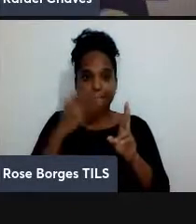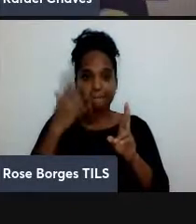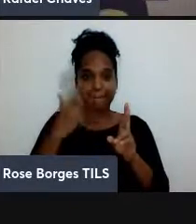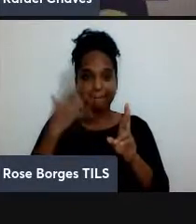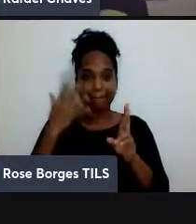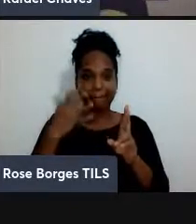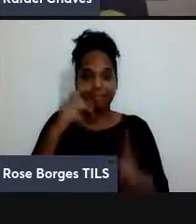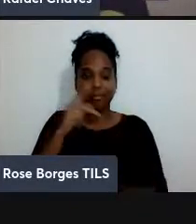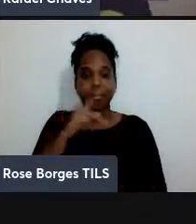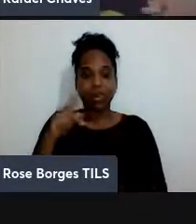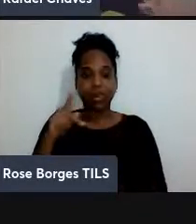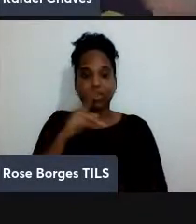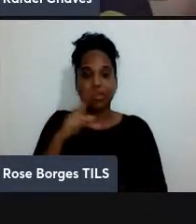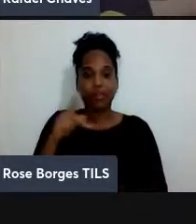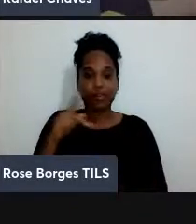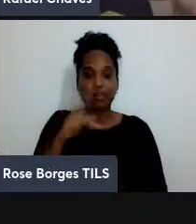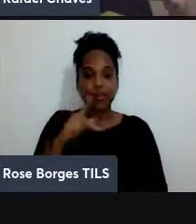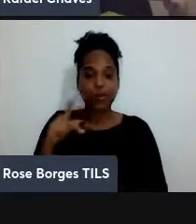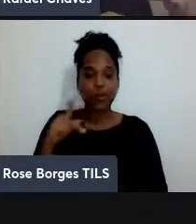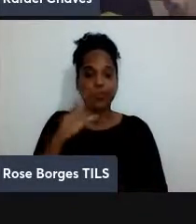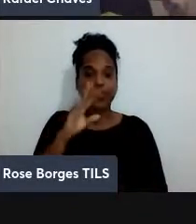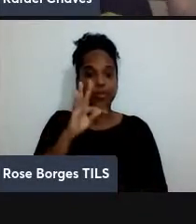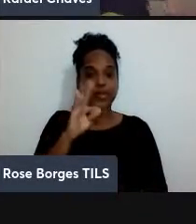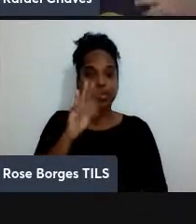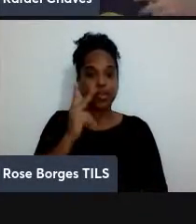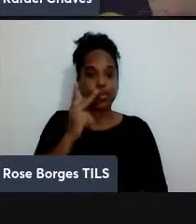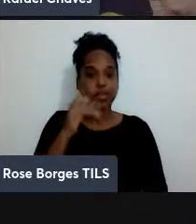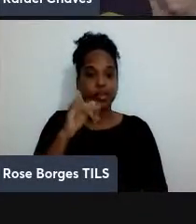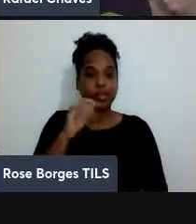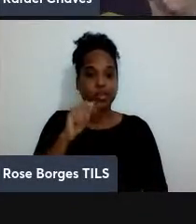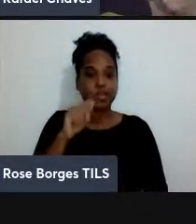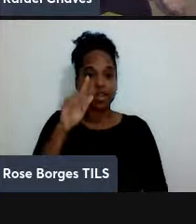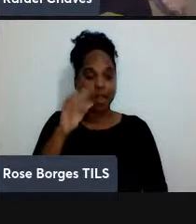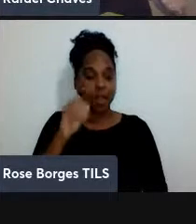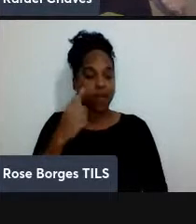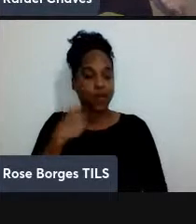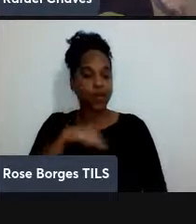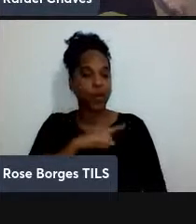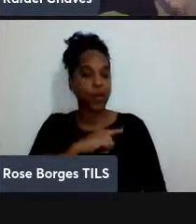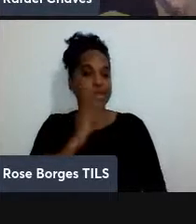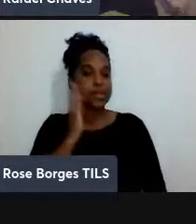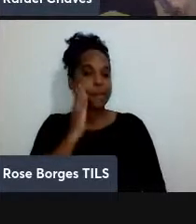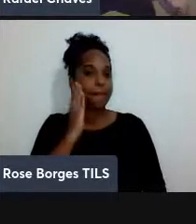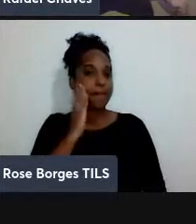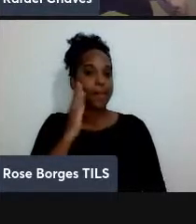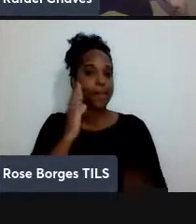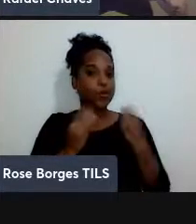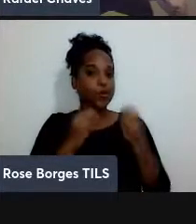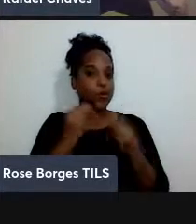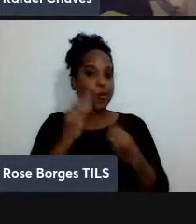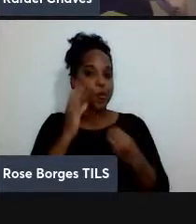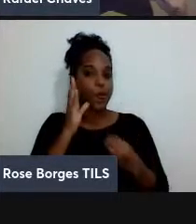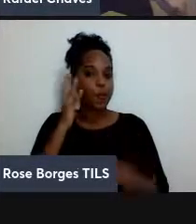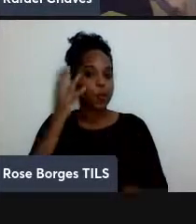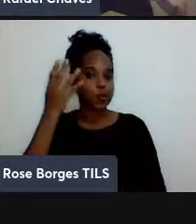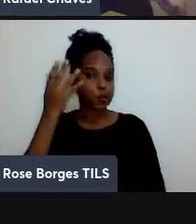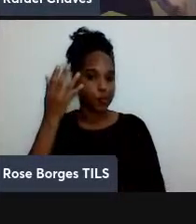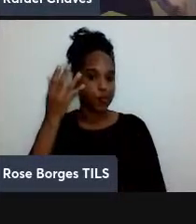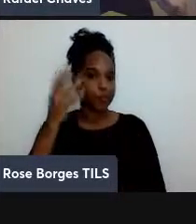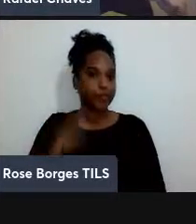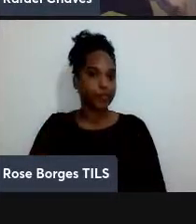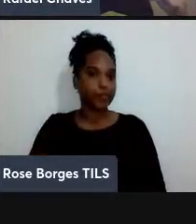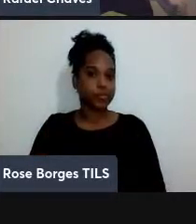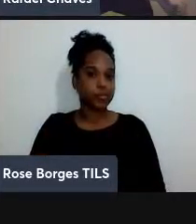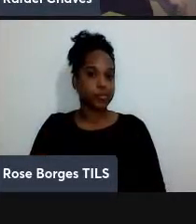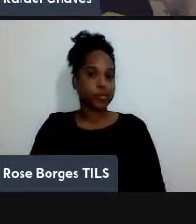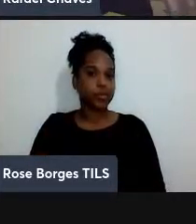porque a gente sabe como combater esse inimigo a gente sabe como combater a decoerência isso aqui é chamada